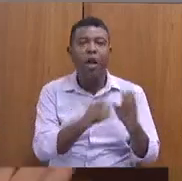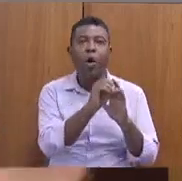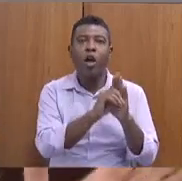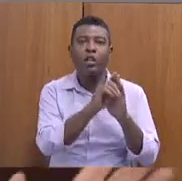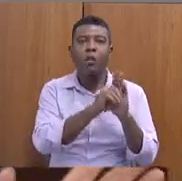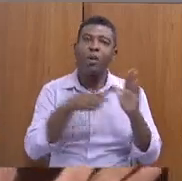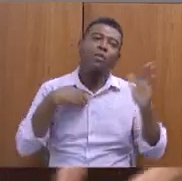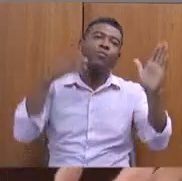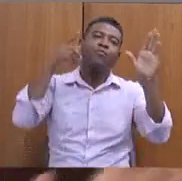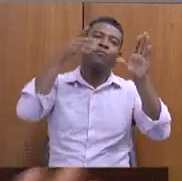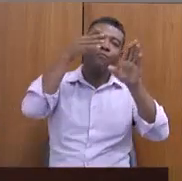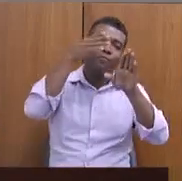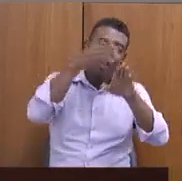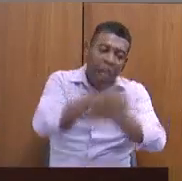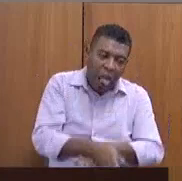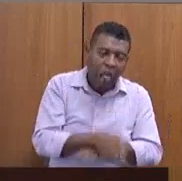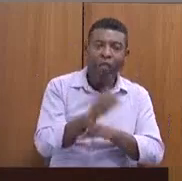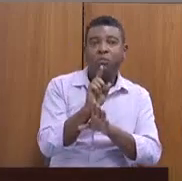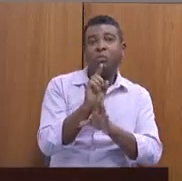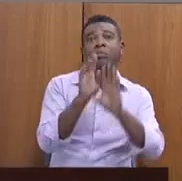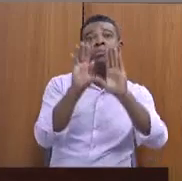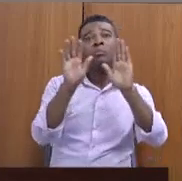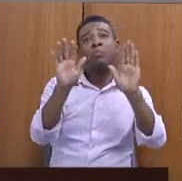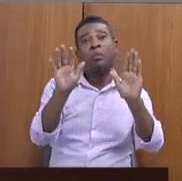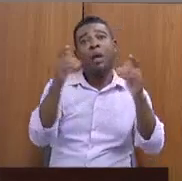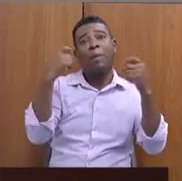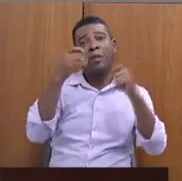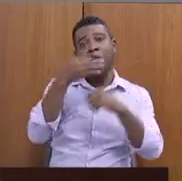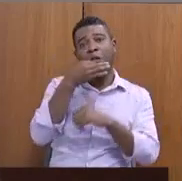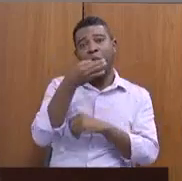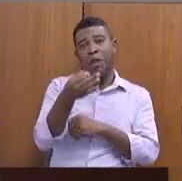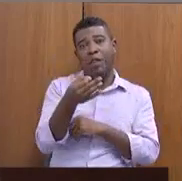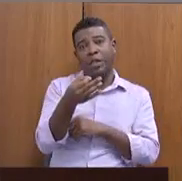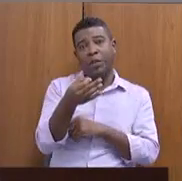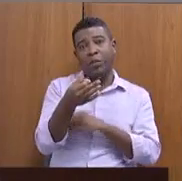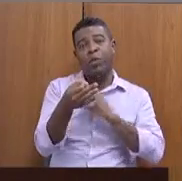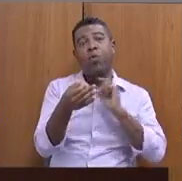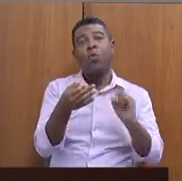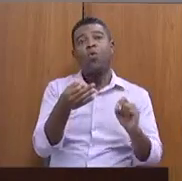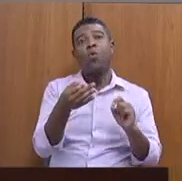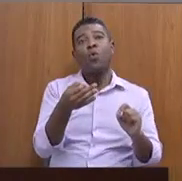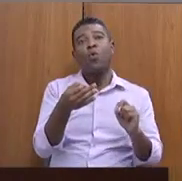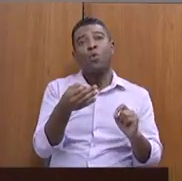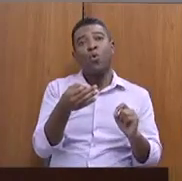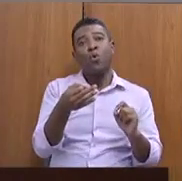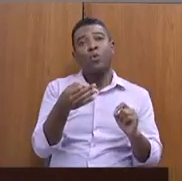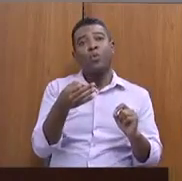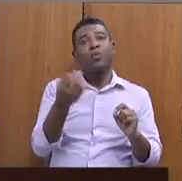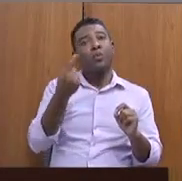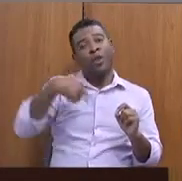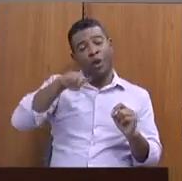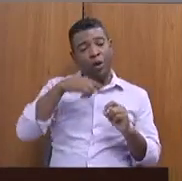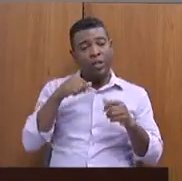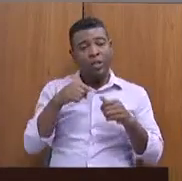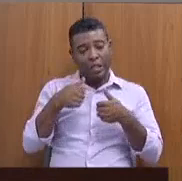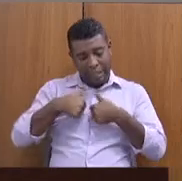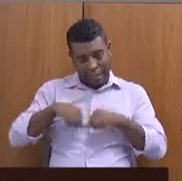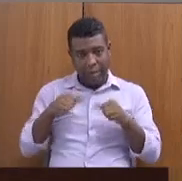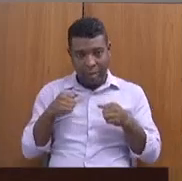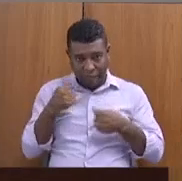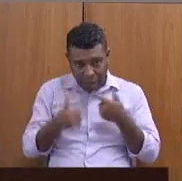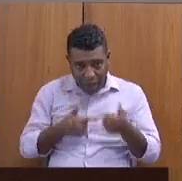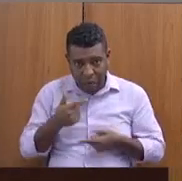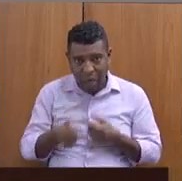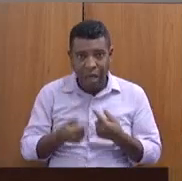mas eu não posso deixar de fazer uma observação. Nós estamos trabalhando com crédito autorizado. Nós